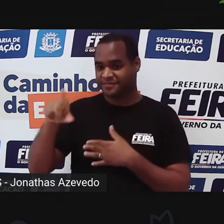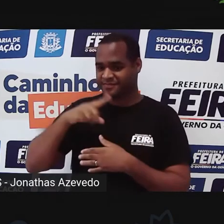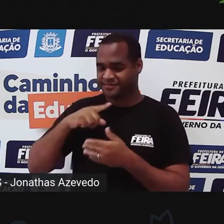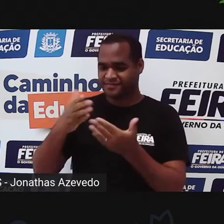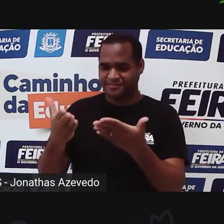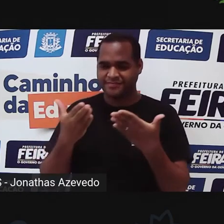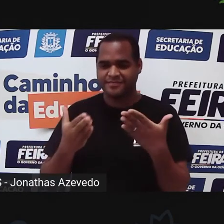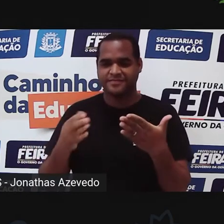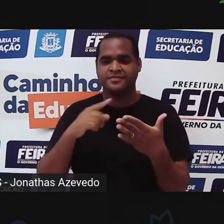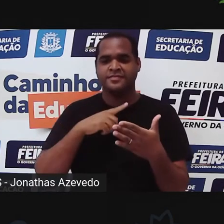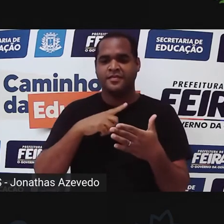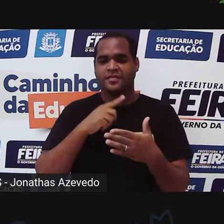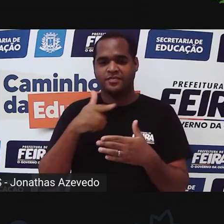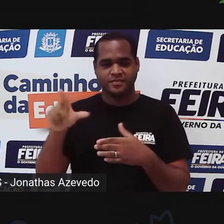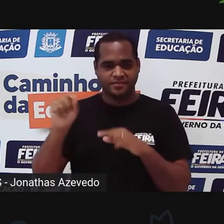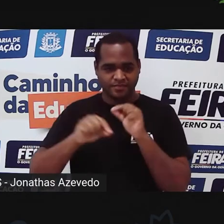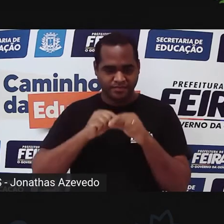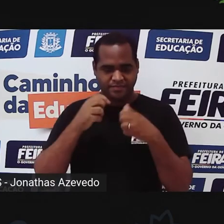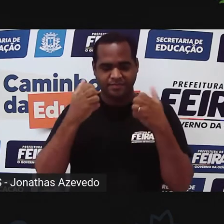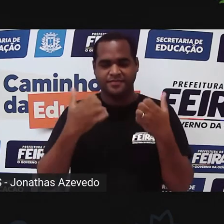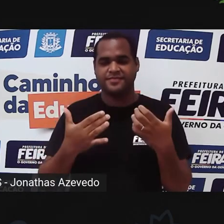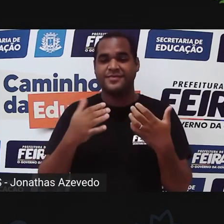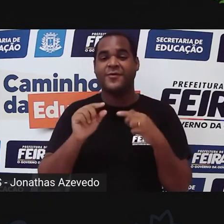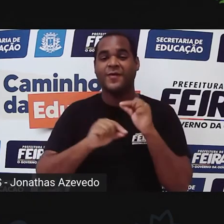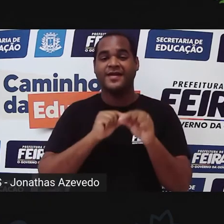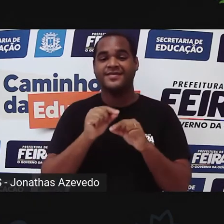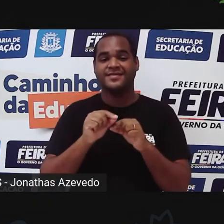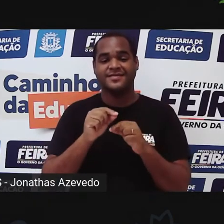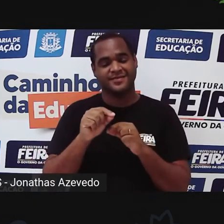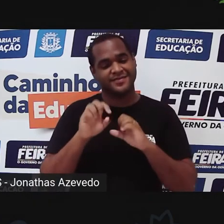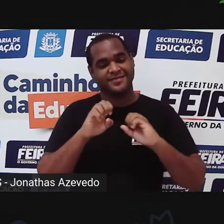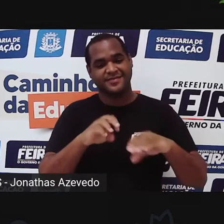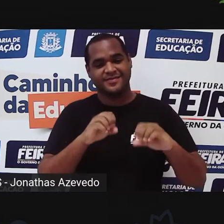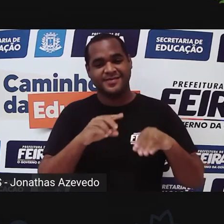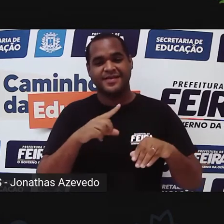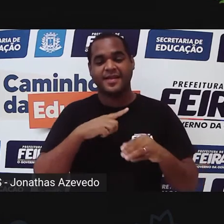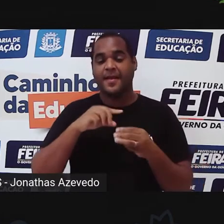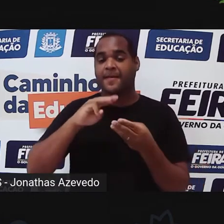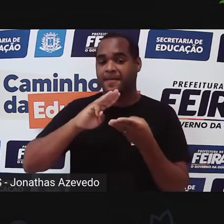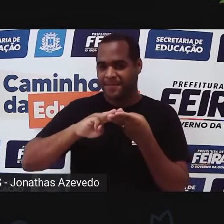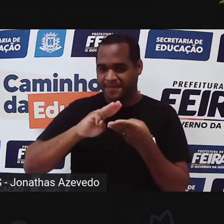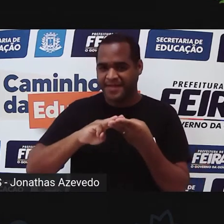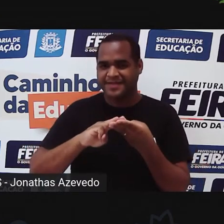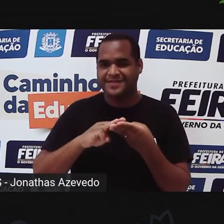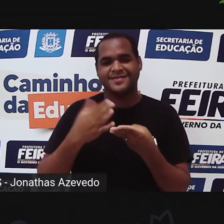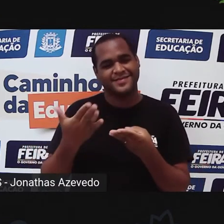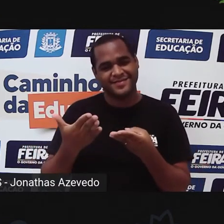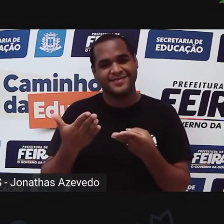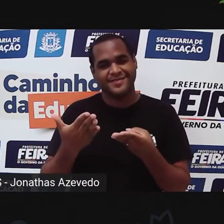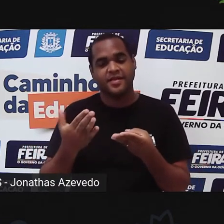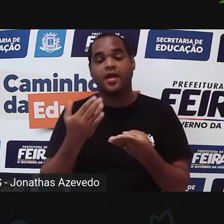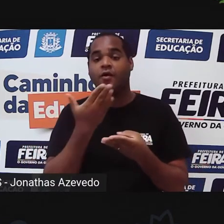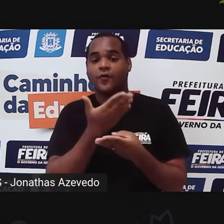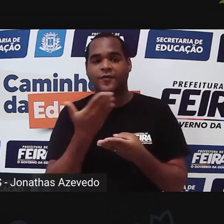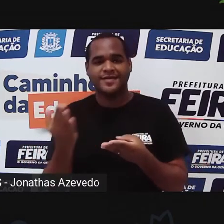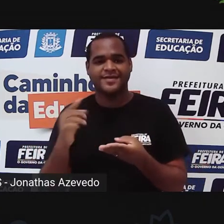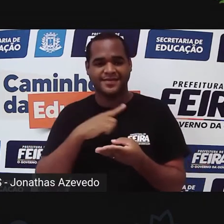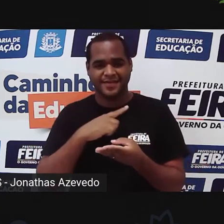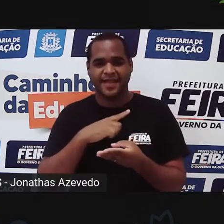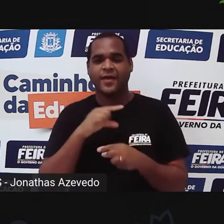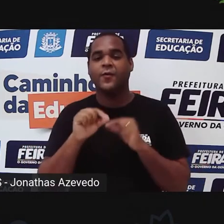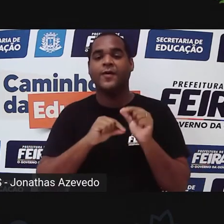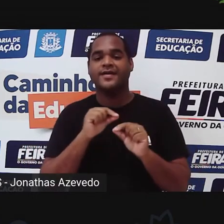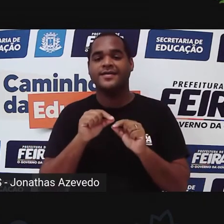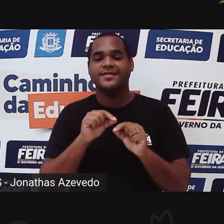-vindas a mais uma de nossas aulas, aula de matemática, claro, para você que é estudante